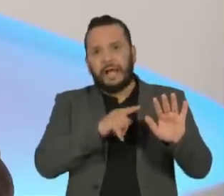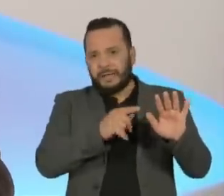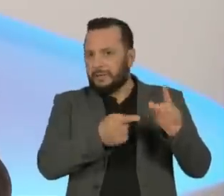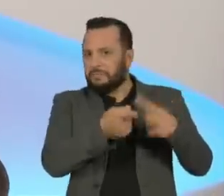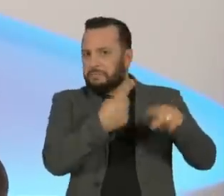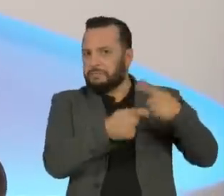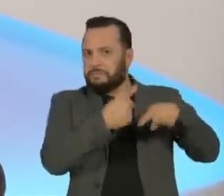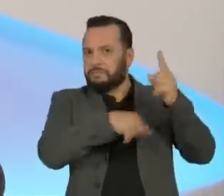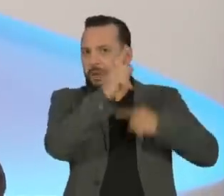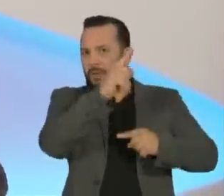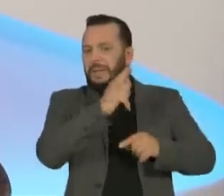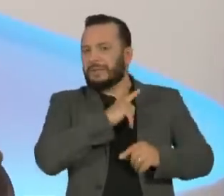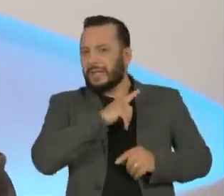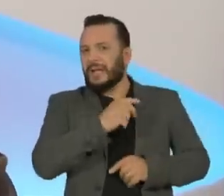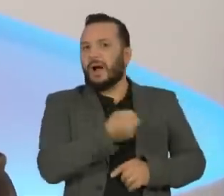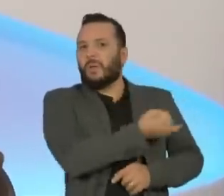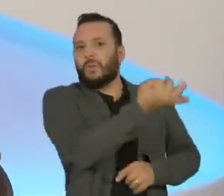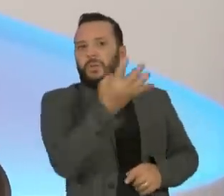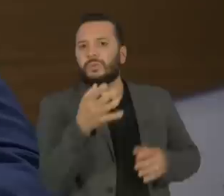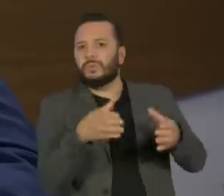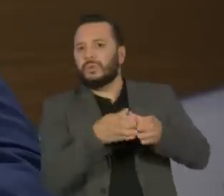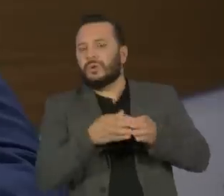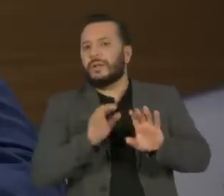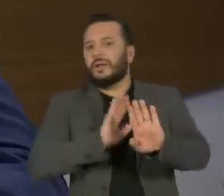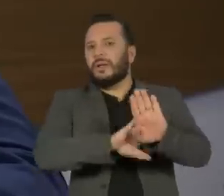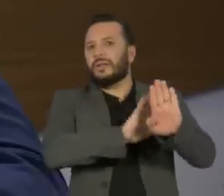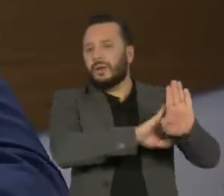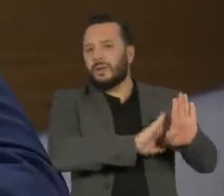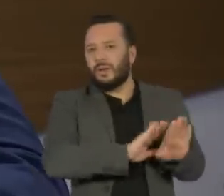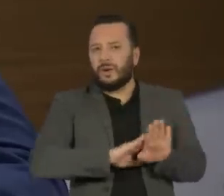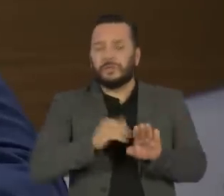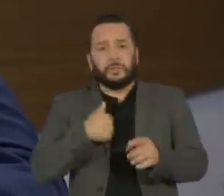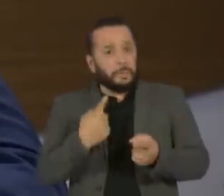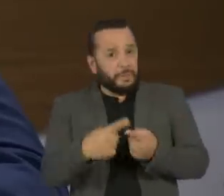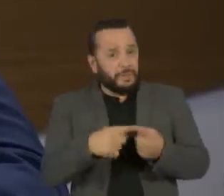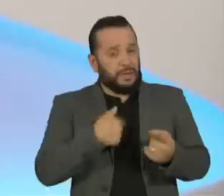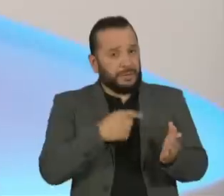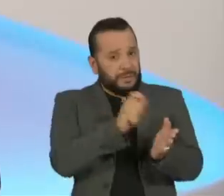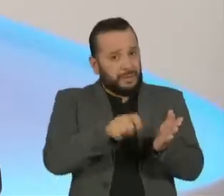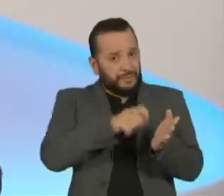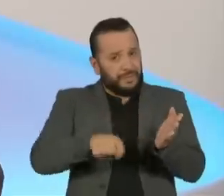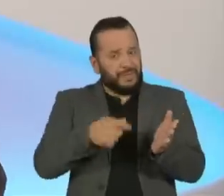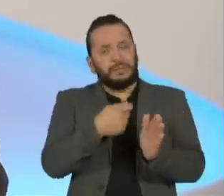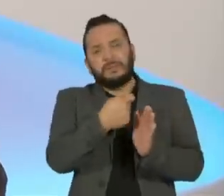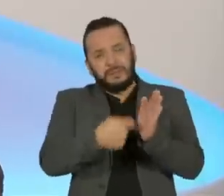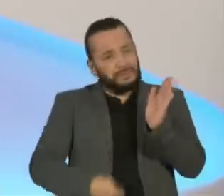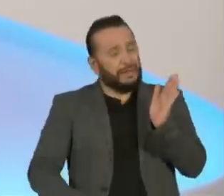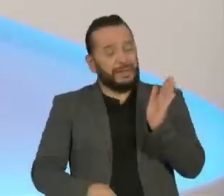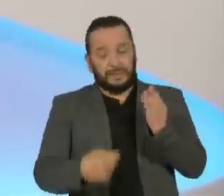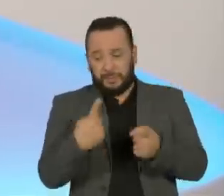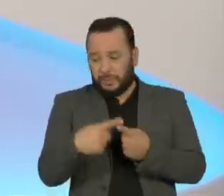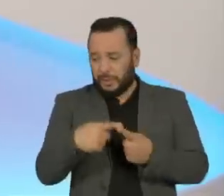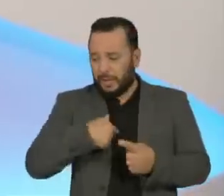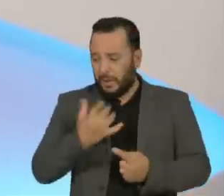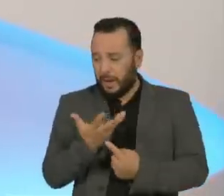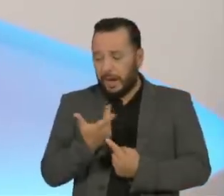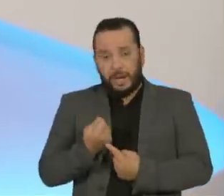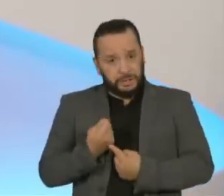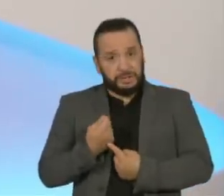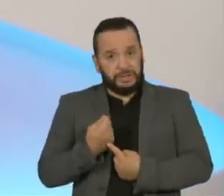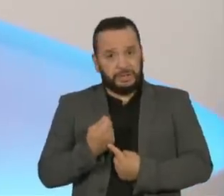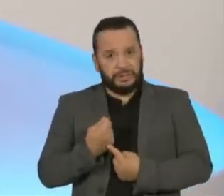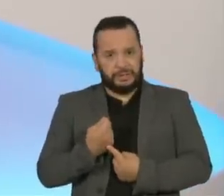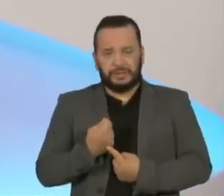ideológica que eu escrevi até um livro sobre isso porque é impossível, ainda mais sendo artista, talvez eu virei assim,